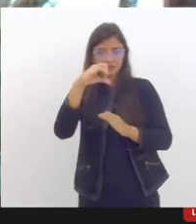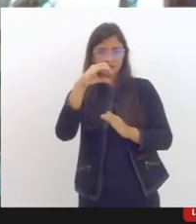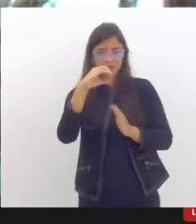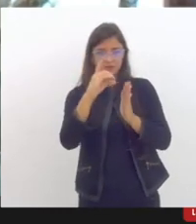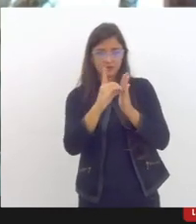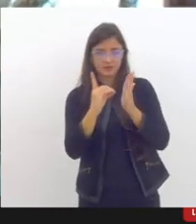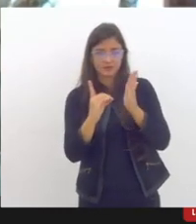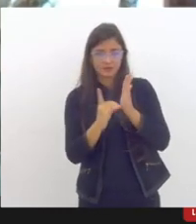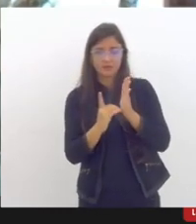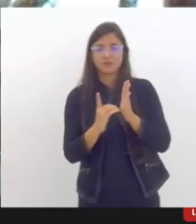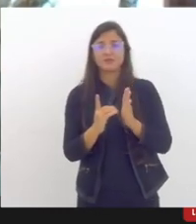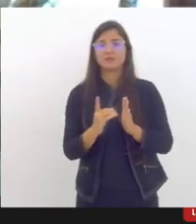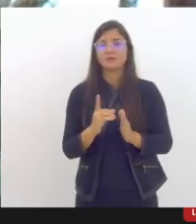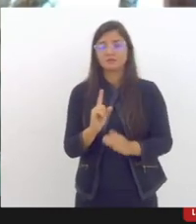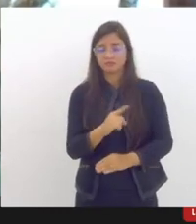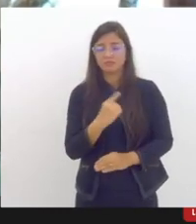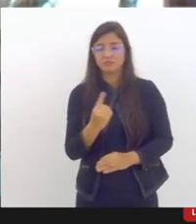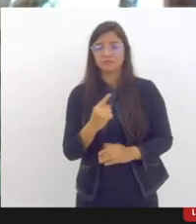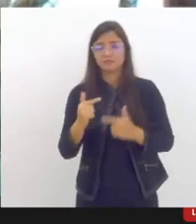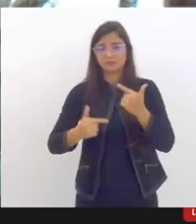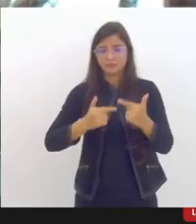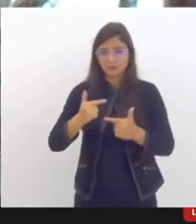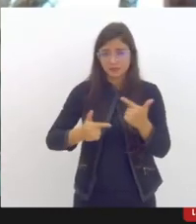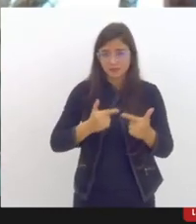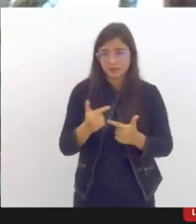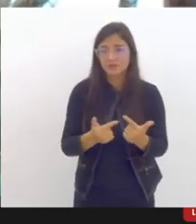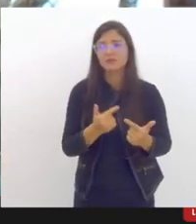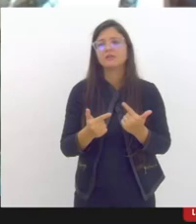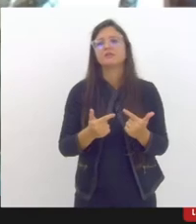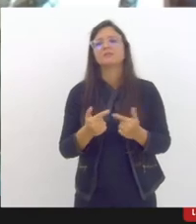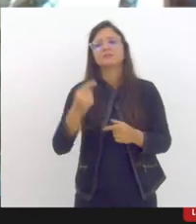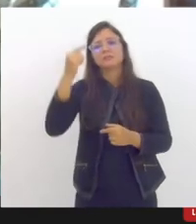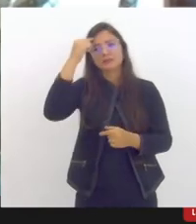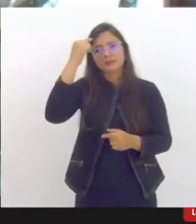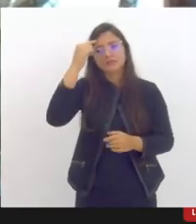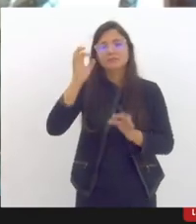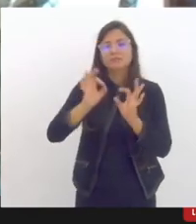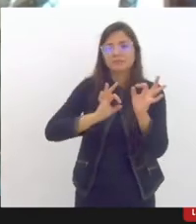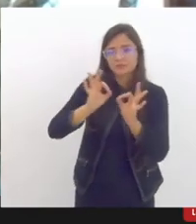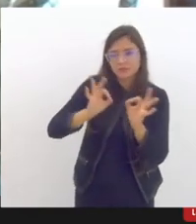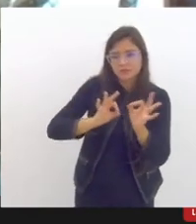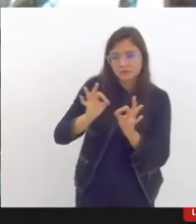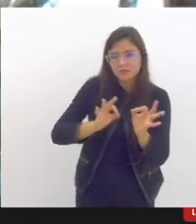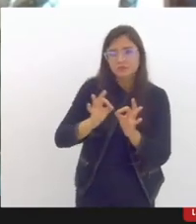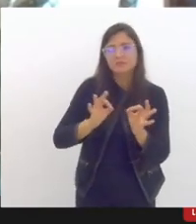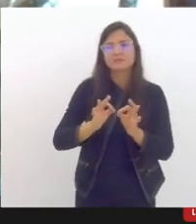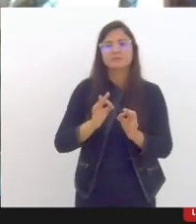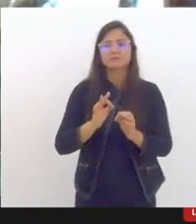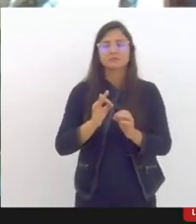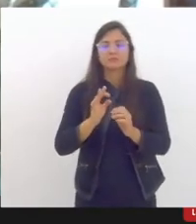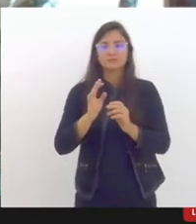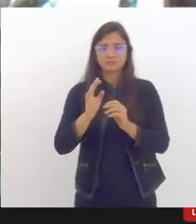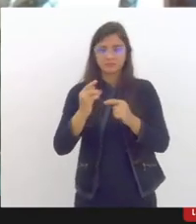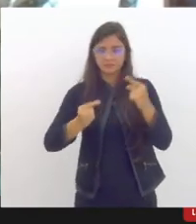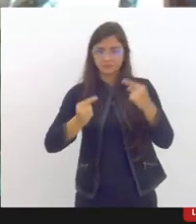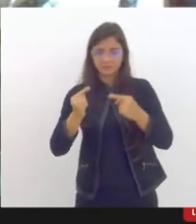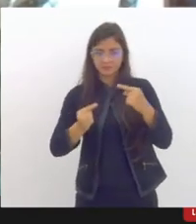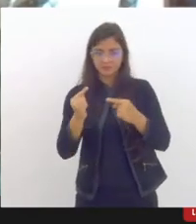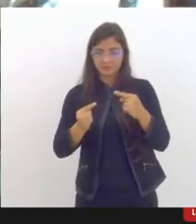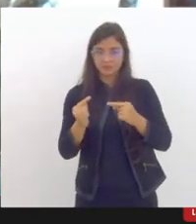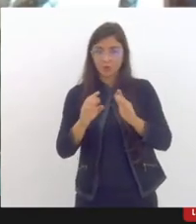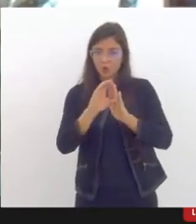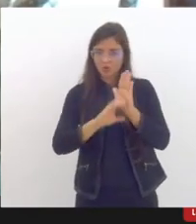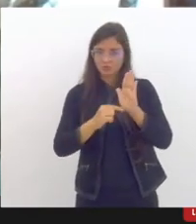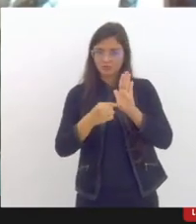nós enquanto profissão materializamos o que chamamos de projeto ético-político né em nosso código de ética